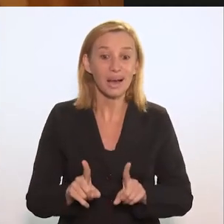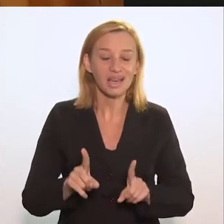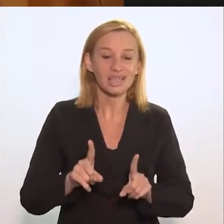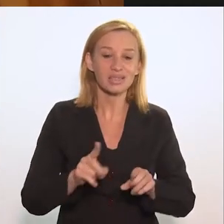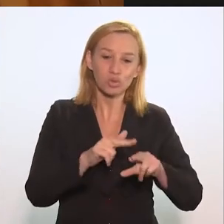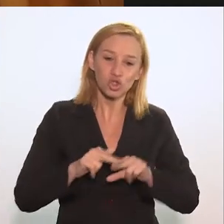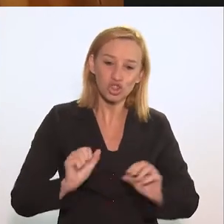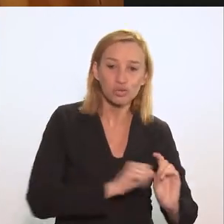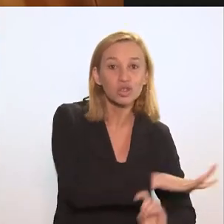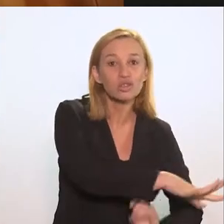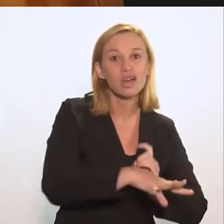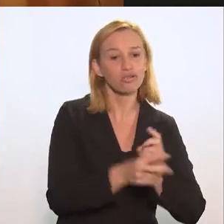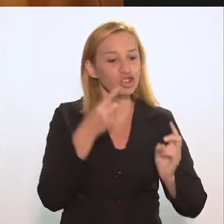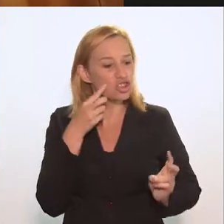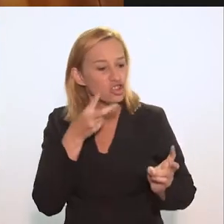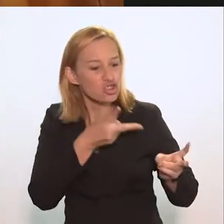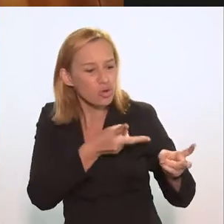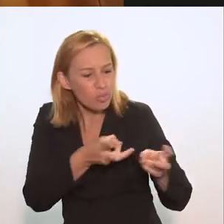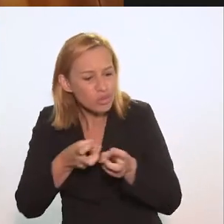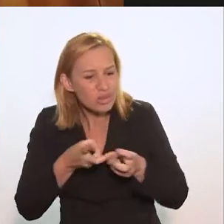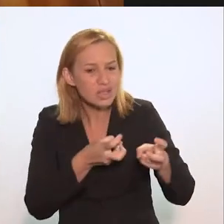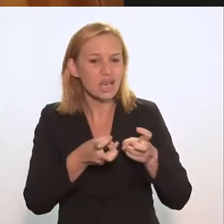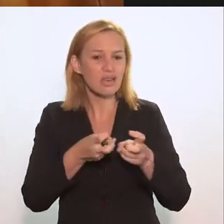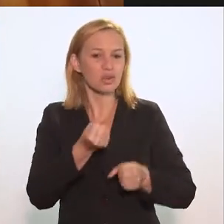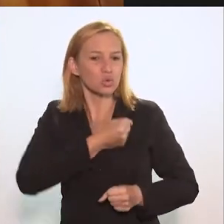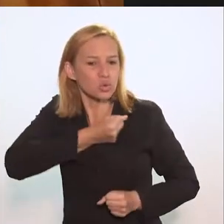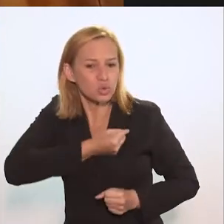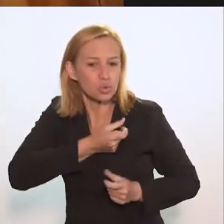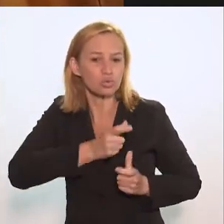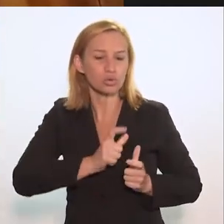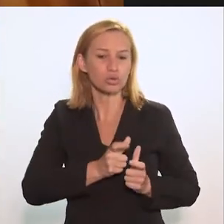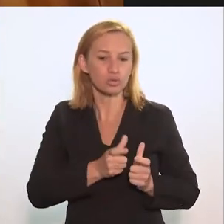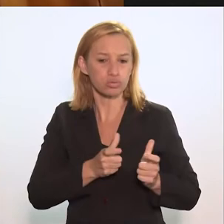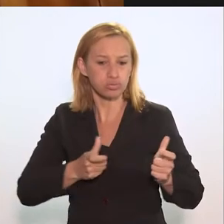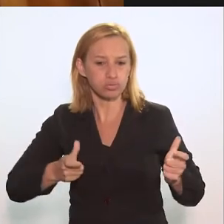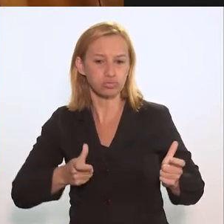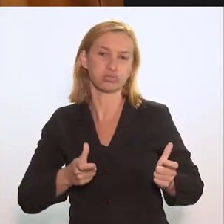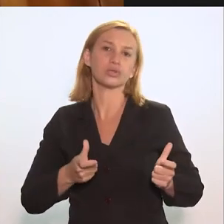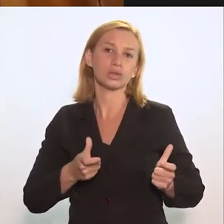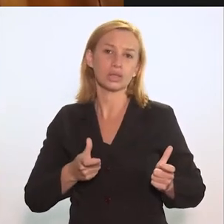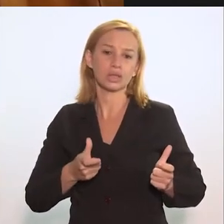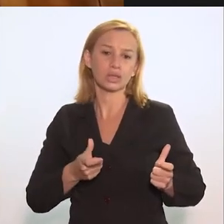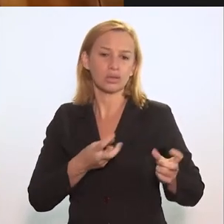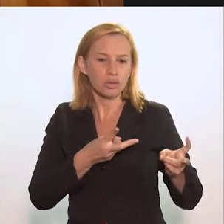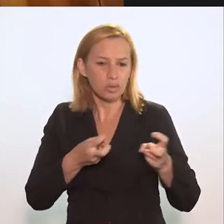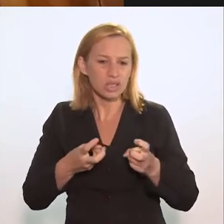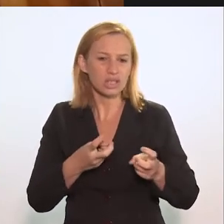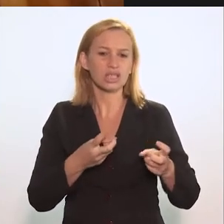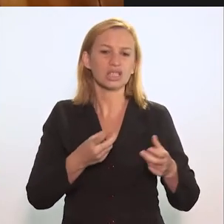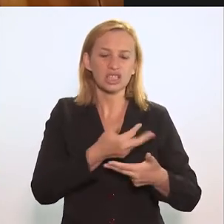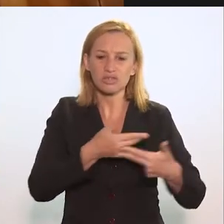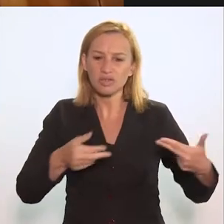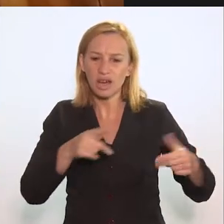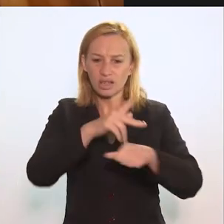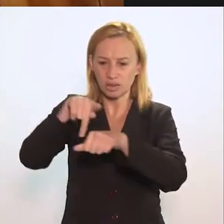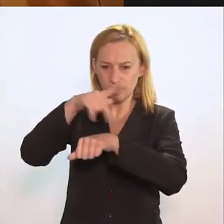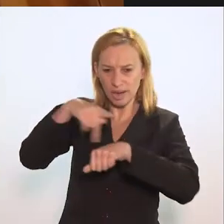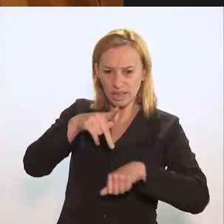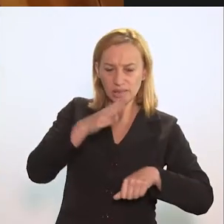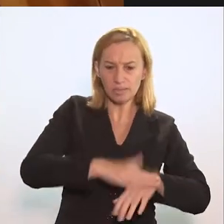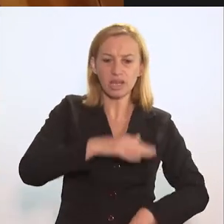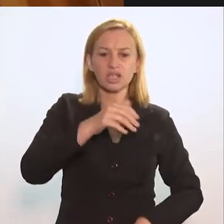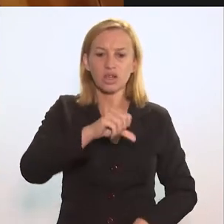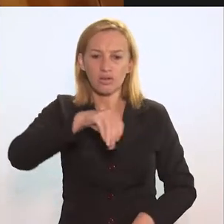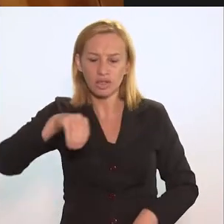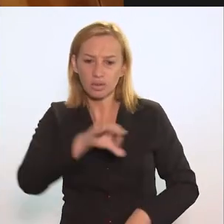física, mas, porém, de causa social. Quando a gente olha para os dados globais, aí você falou dos 30 países que